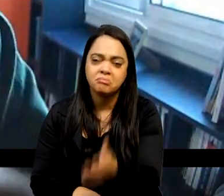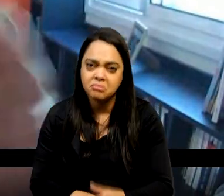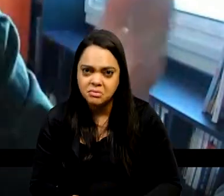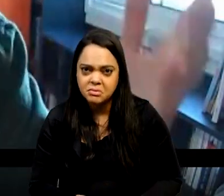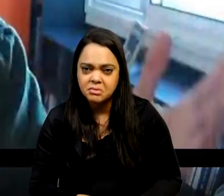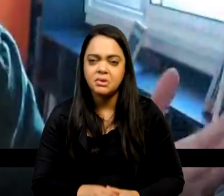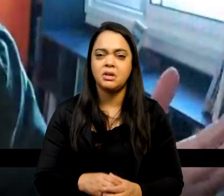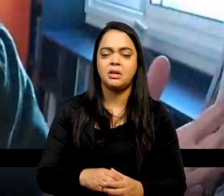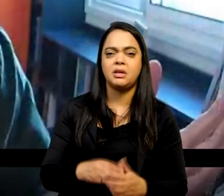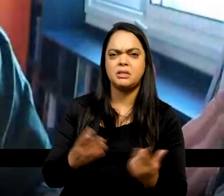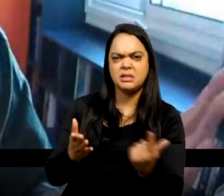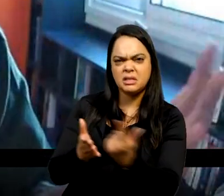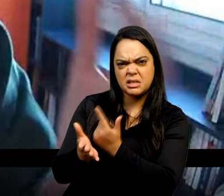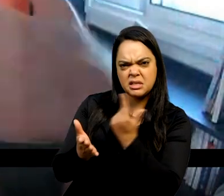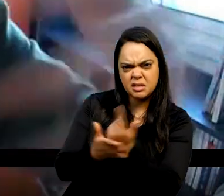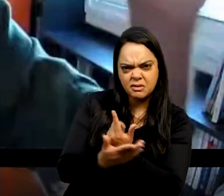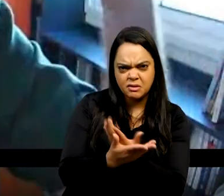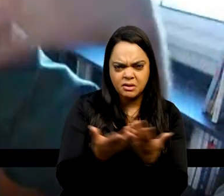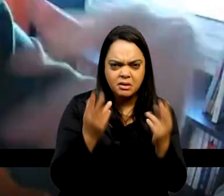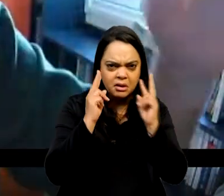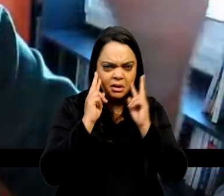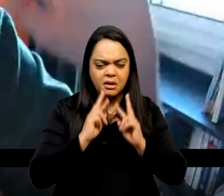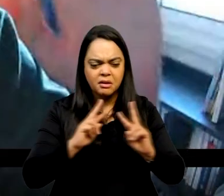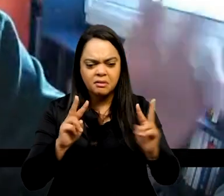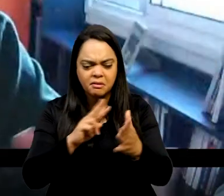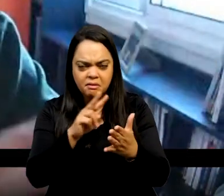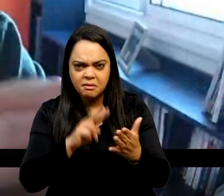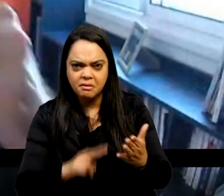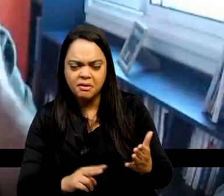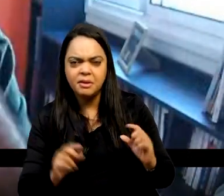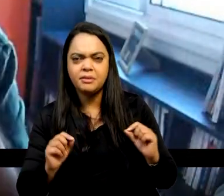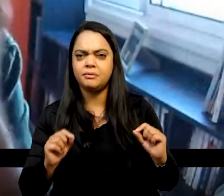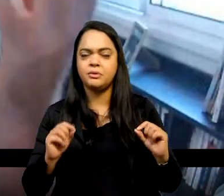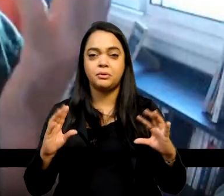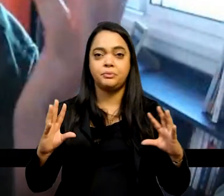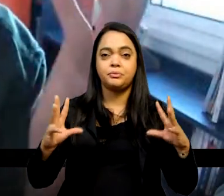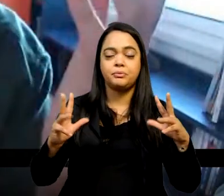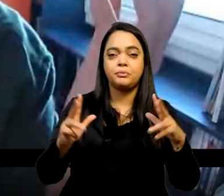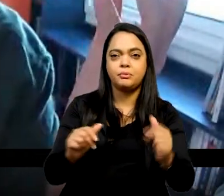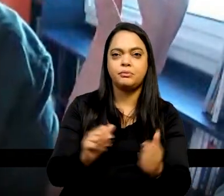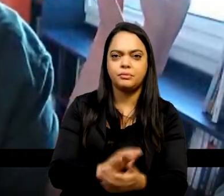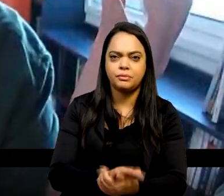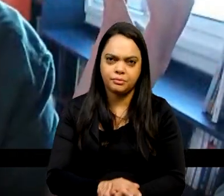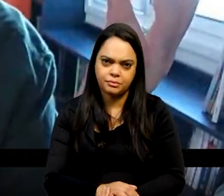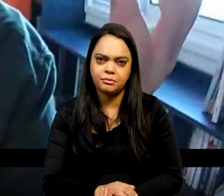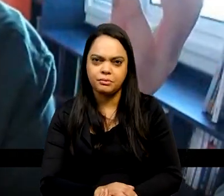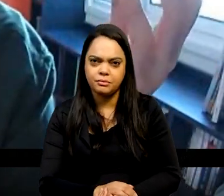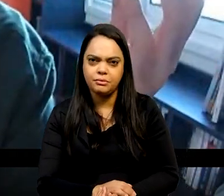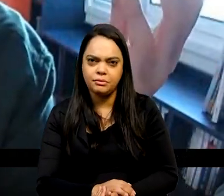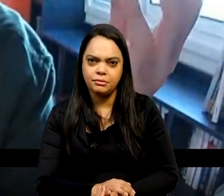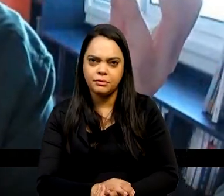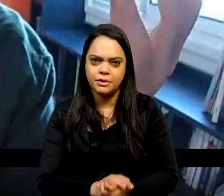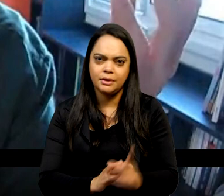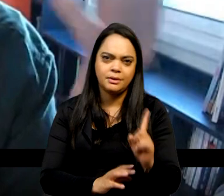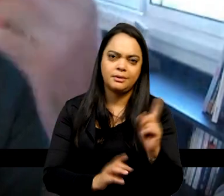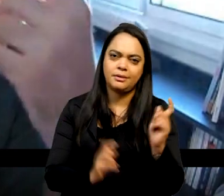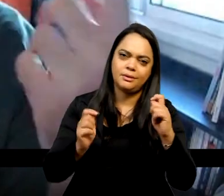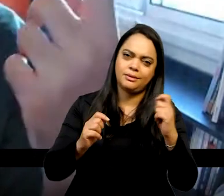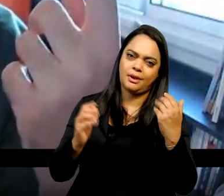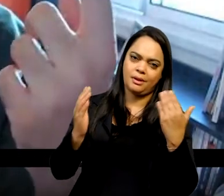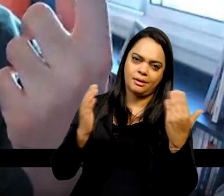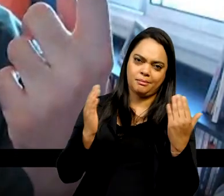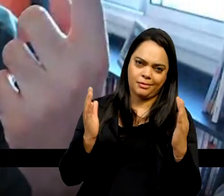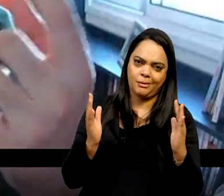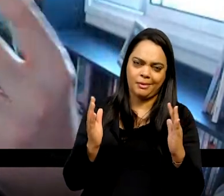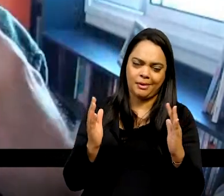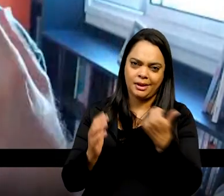você junta tudo, todos, mas não chega nem perto de 10 mil exemplares vendidos. 10